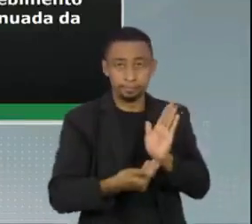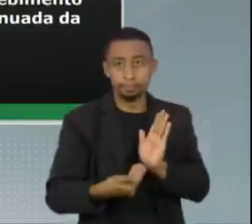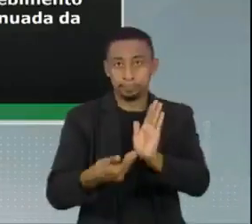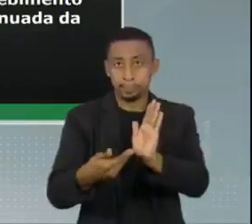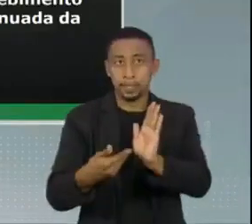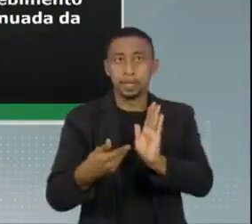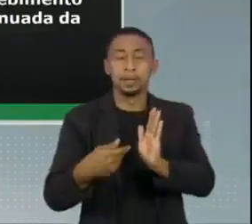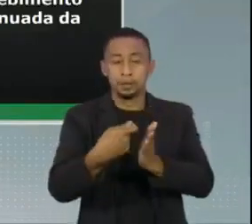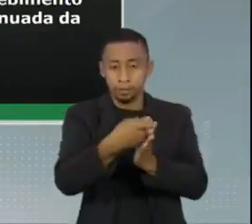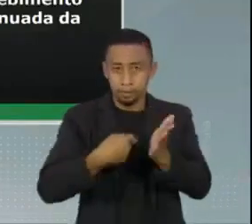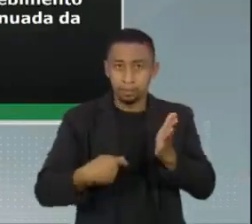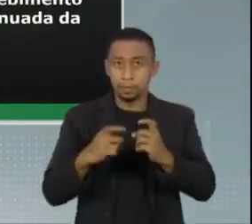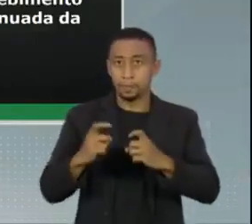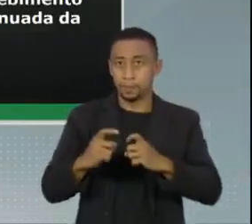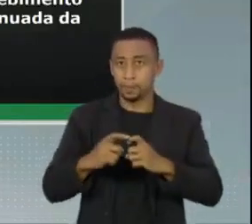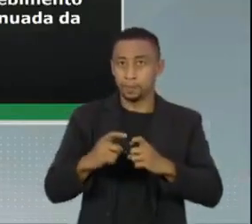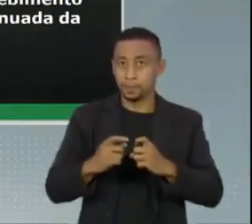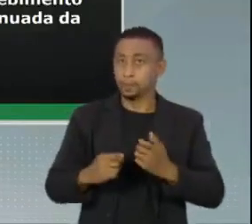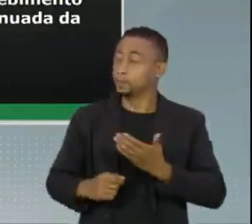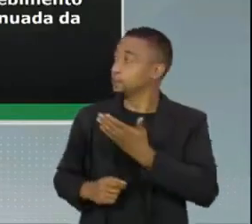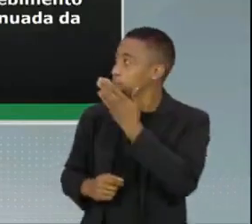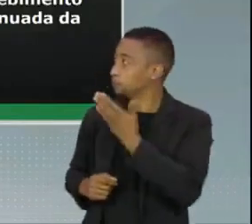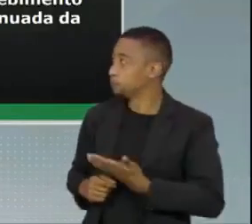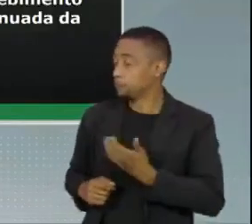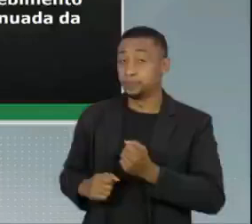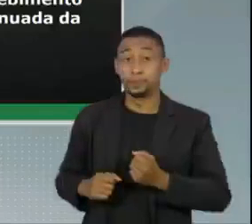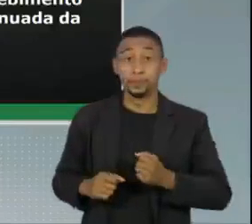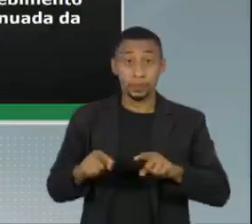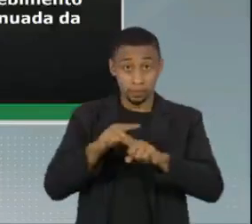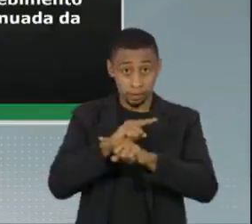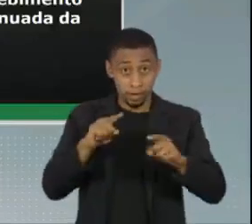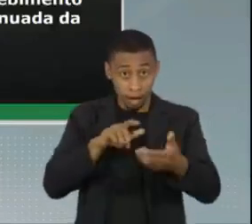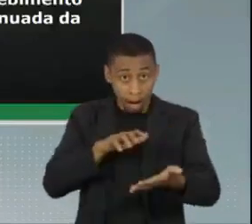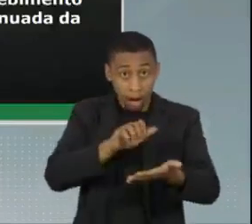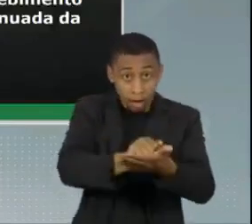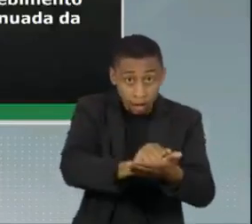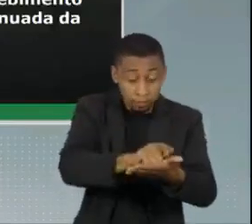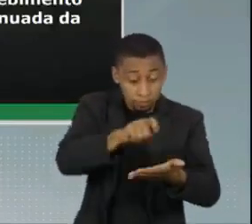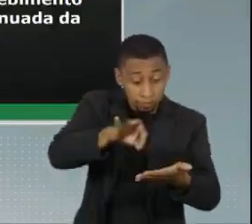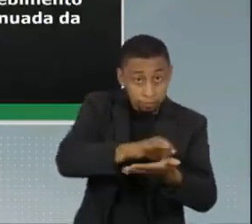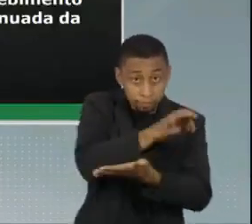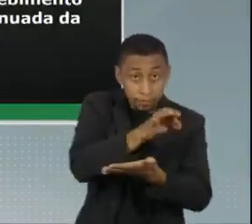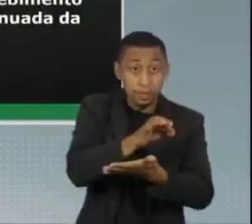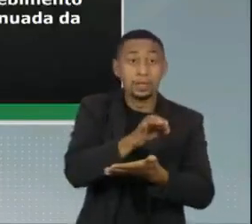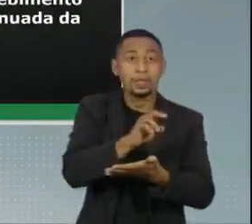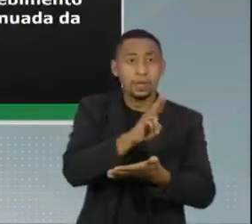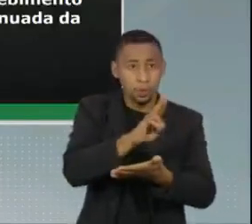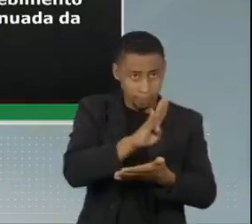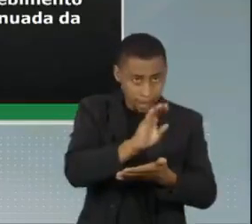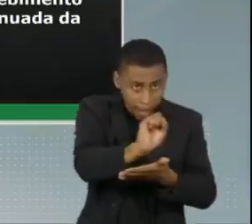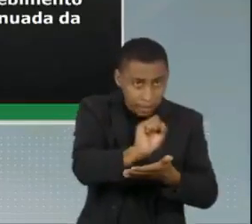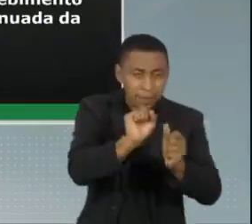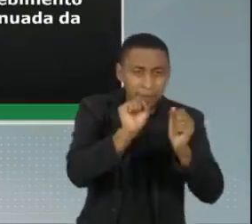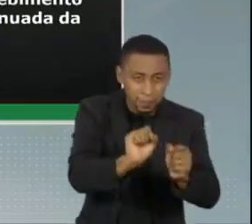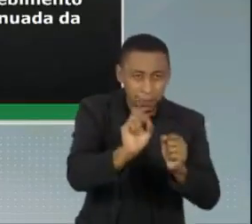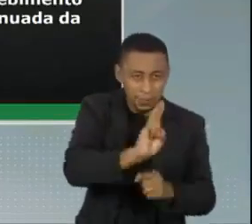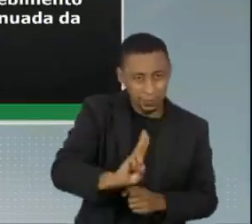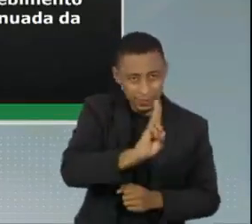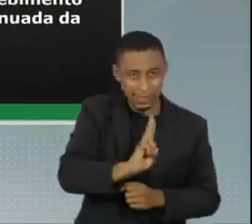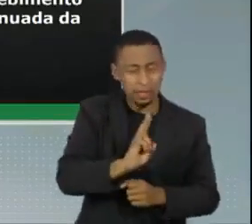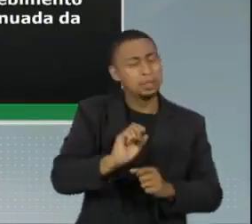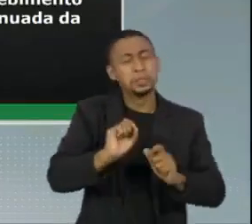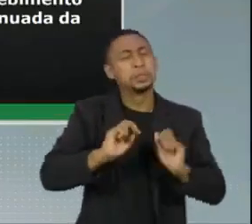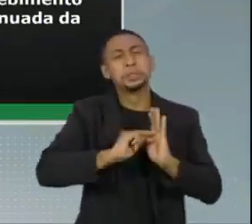médico ou prescrição médica. Cadastros já existentes nas unidades básicas poderão ser utilizados. O que isso quer dizer?